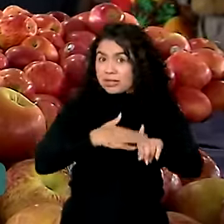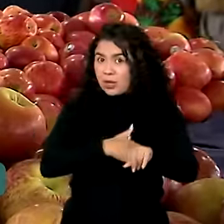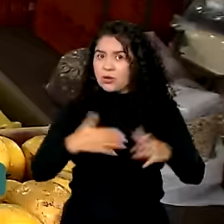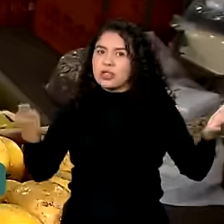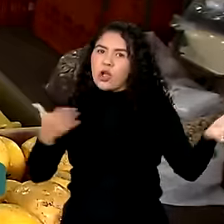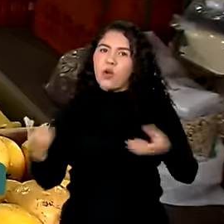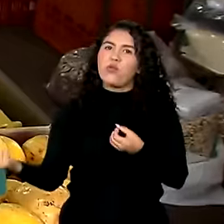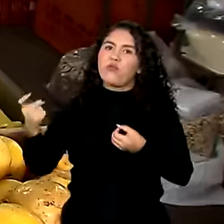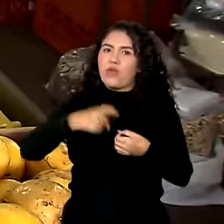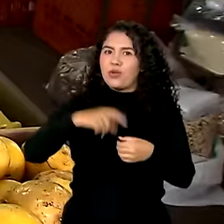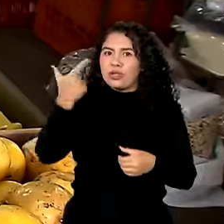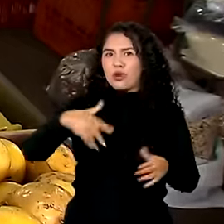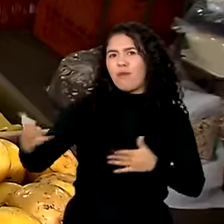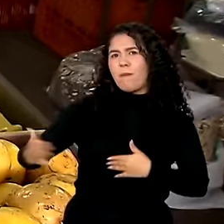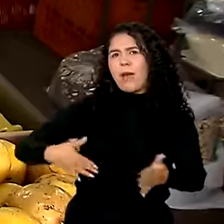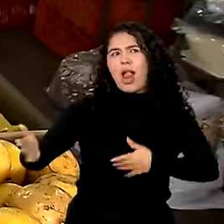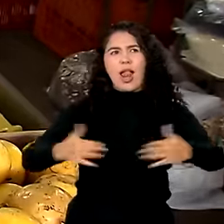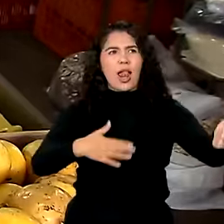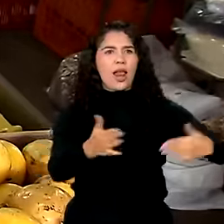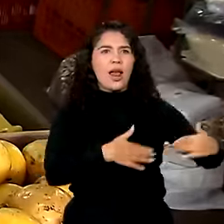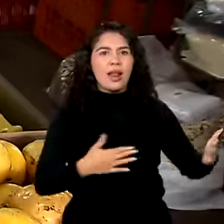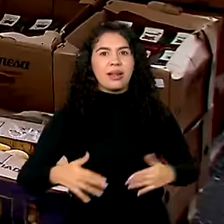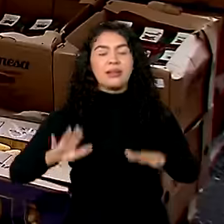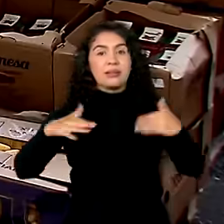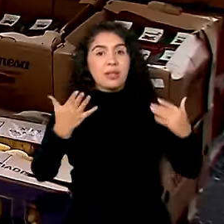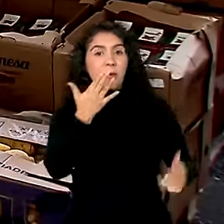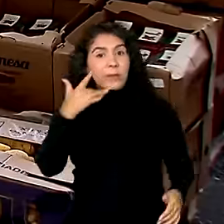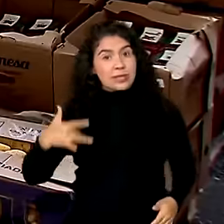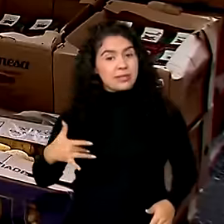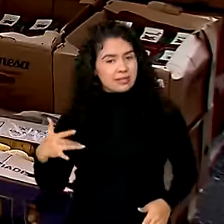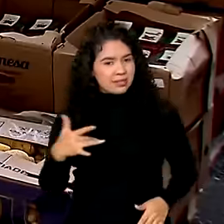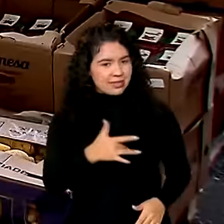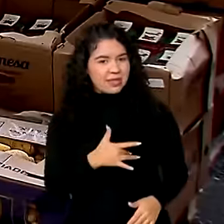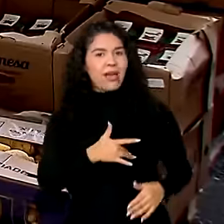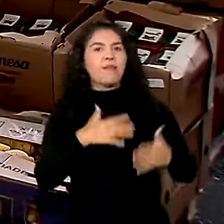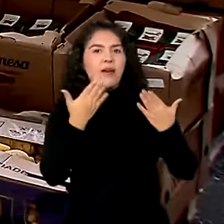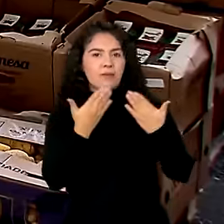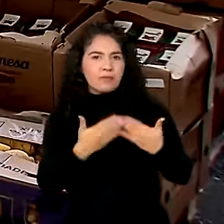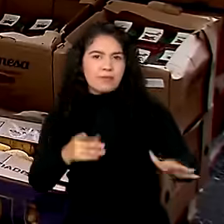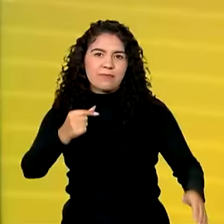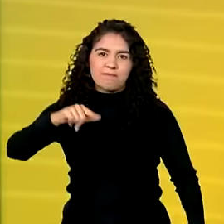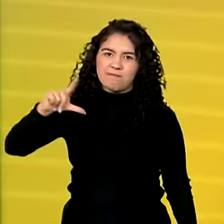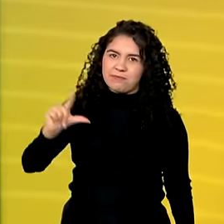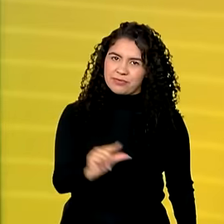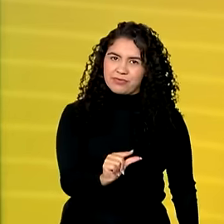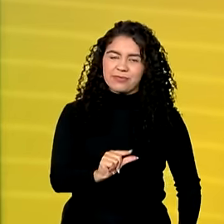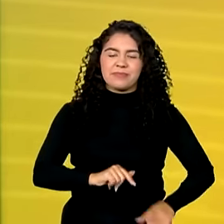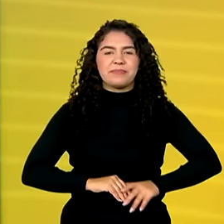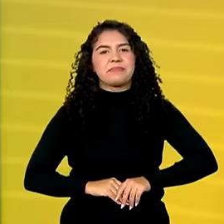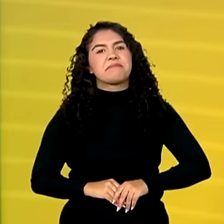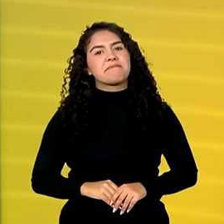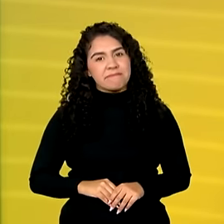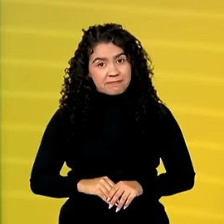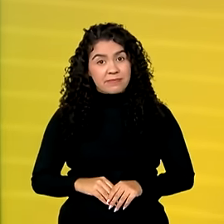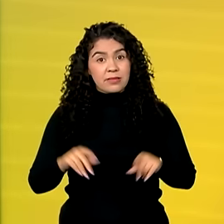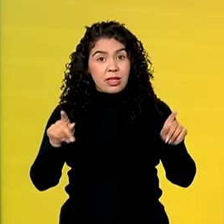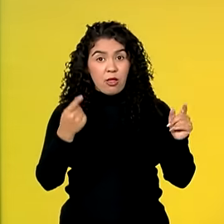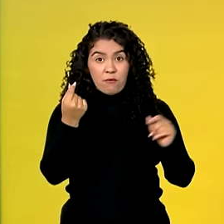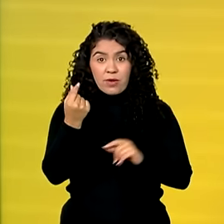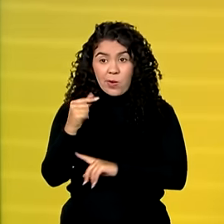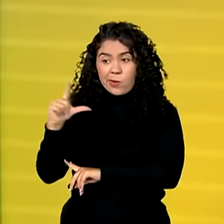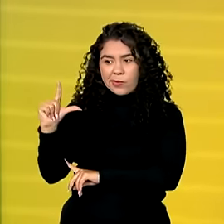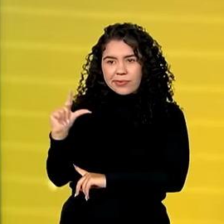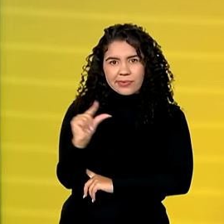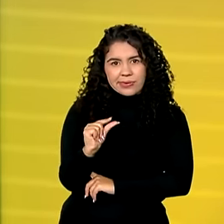aos eixos. E a tendência é que a merenda saudável já esteja custando menos. E essa queda no